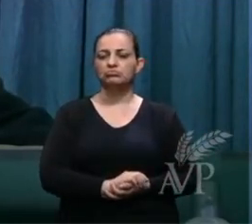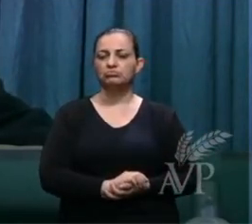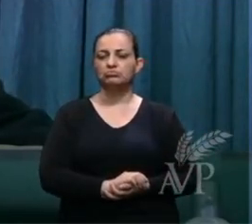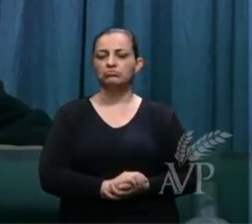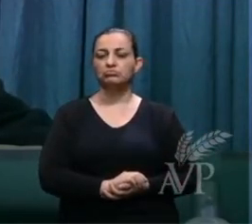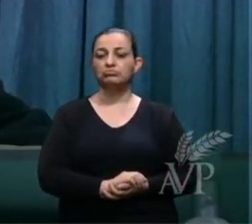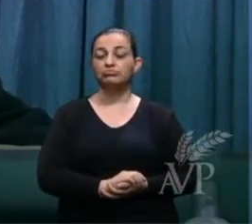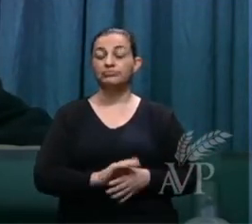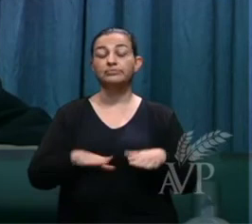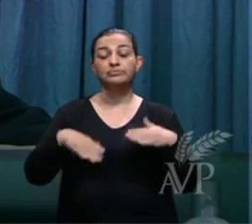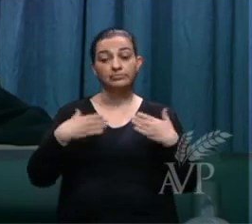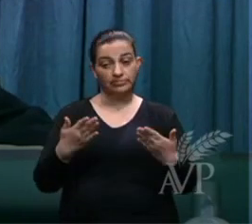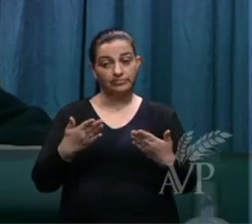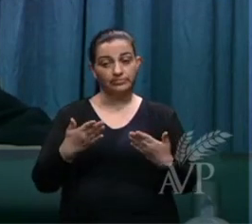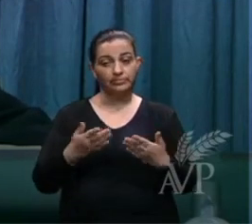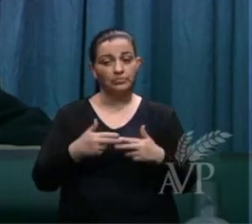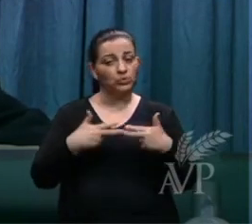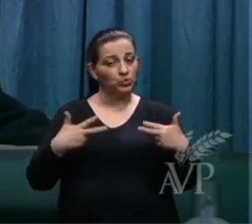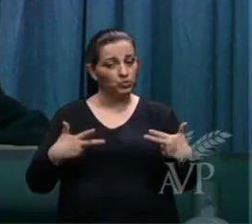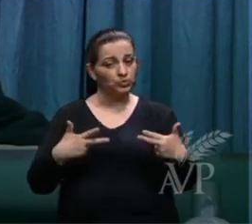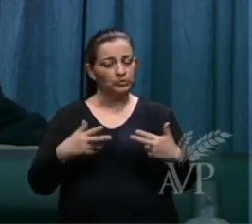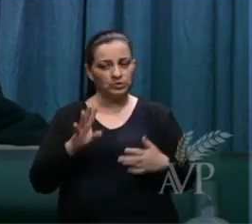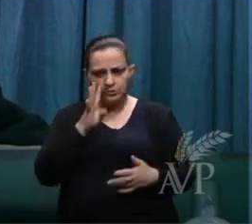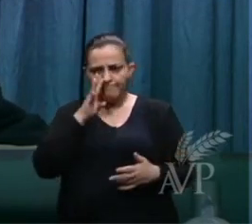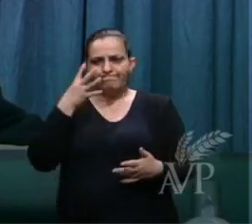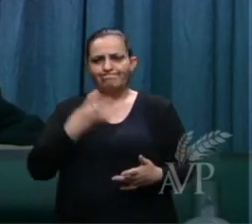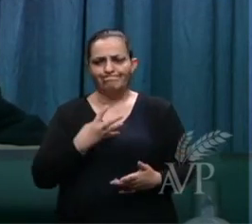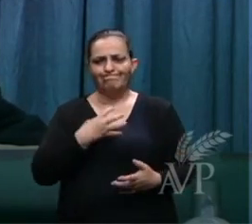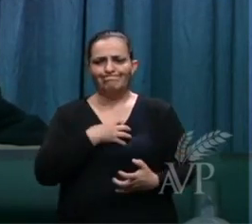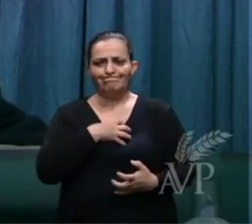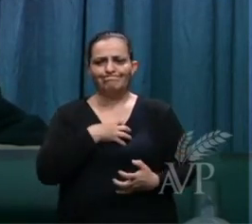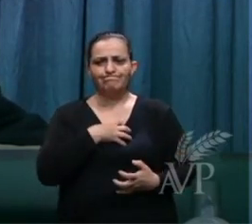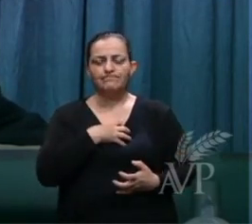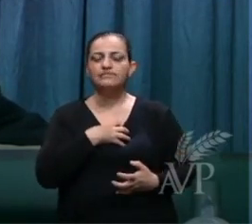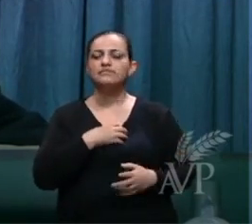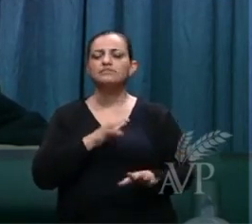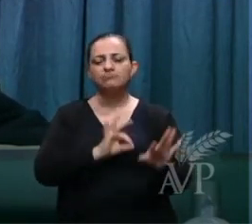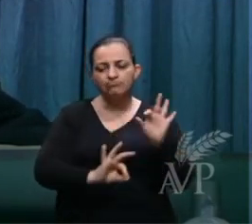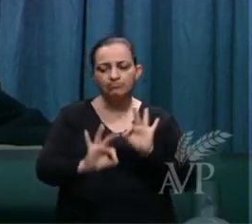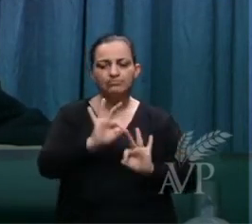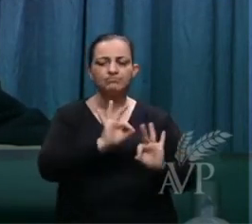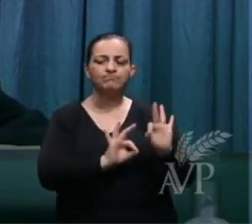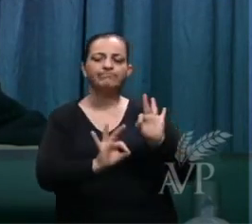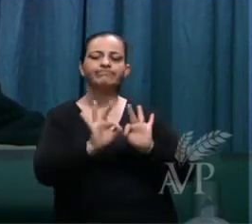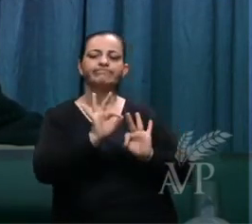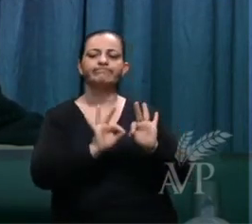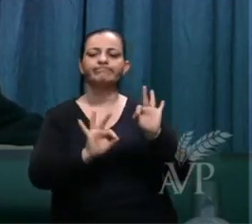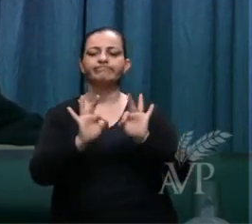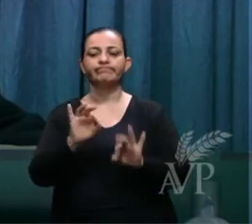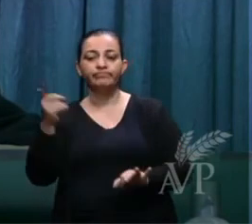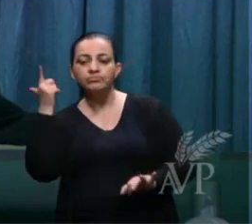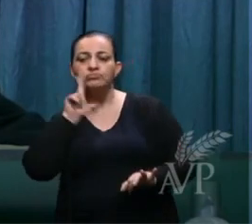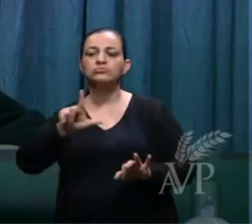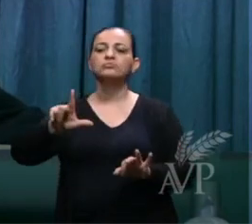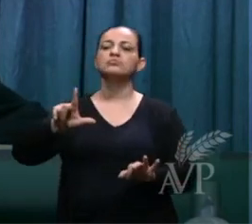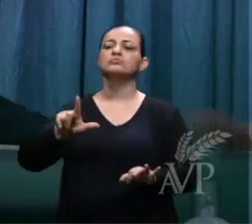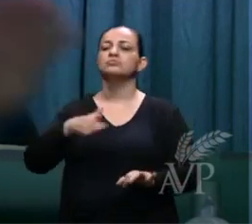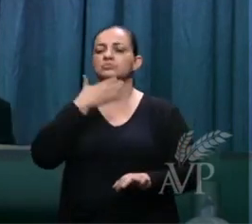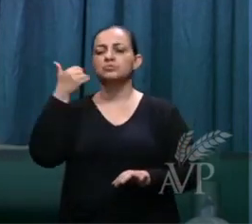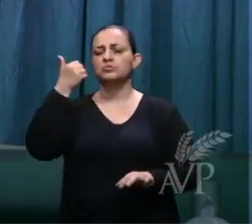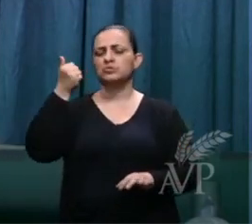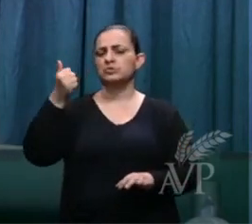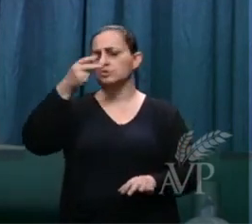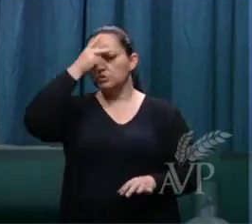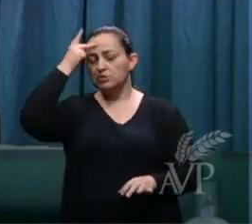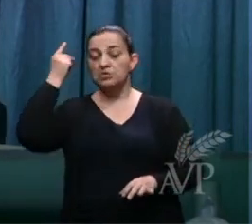e aquilo que acusar vamos consertar vamos vencer ninguém